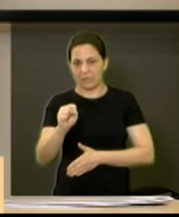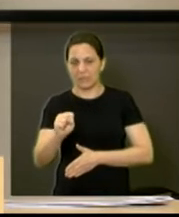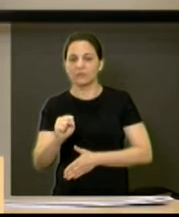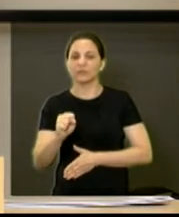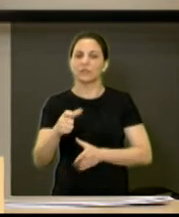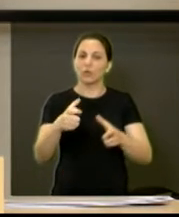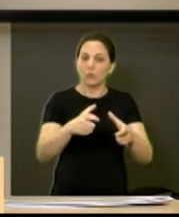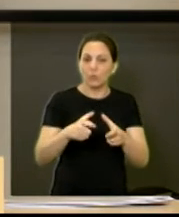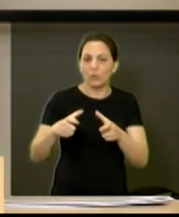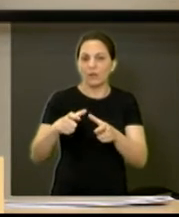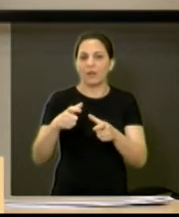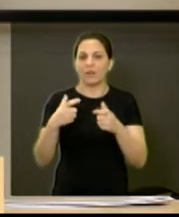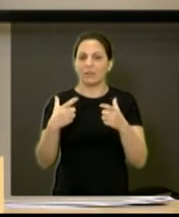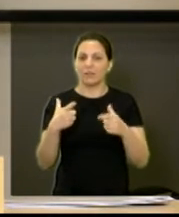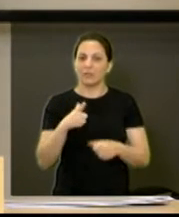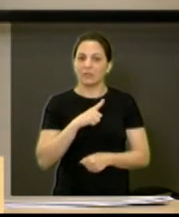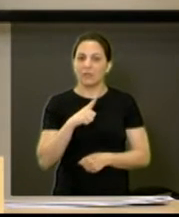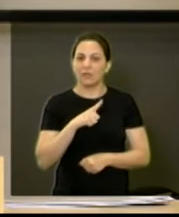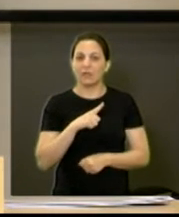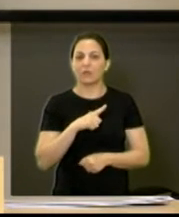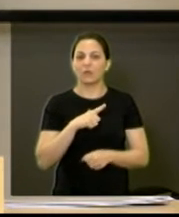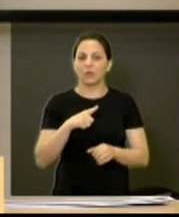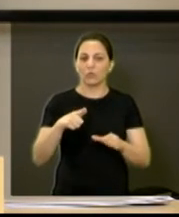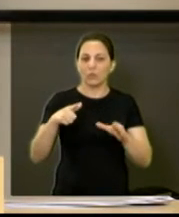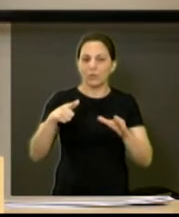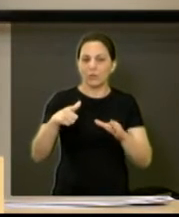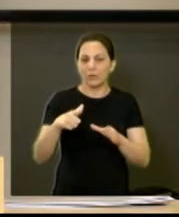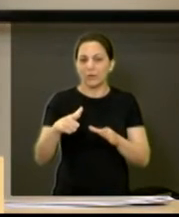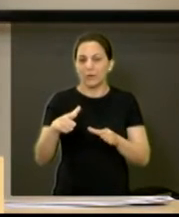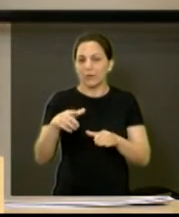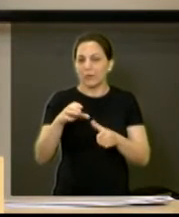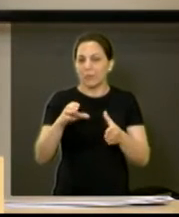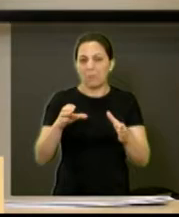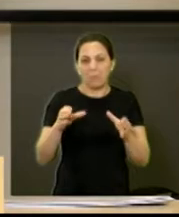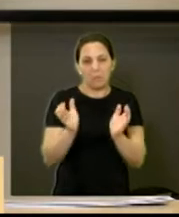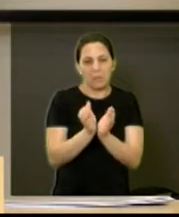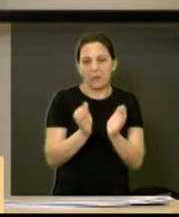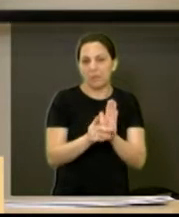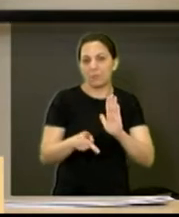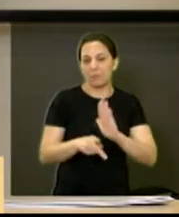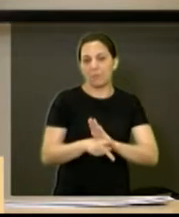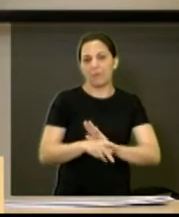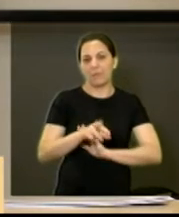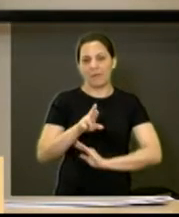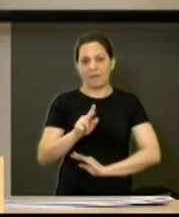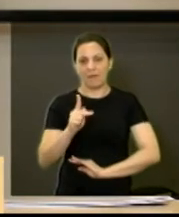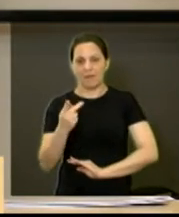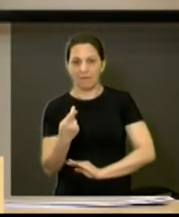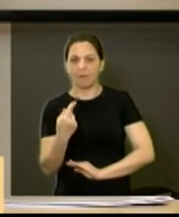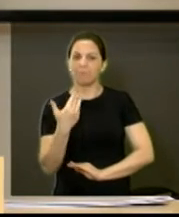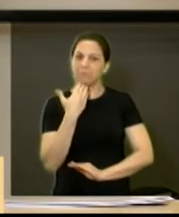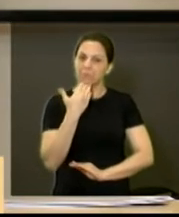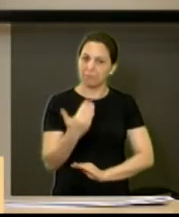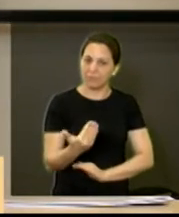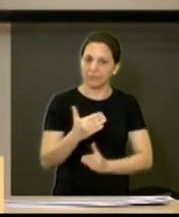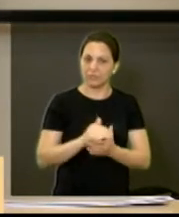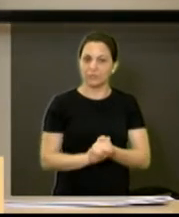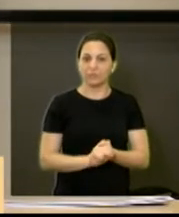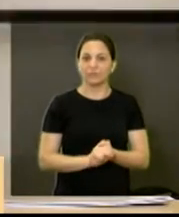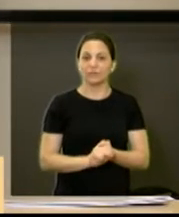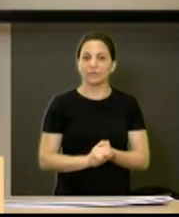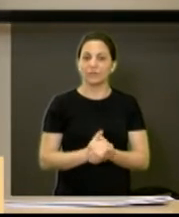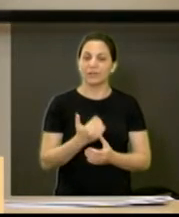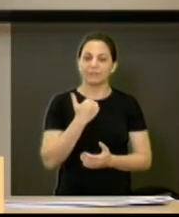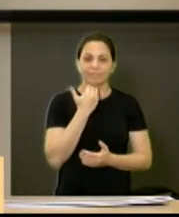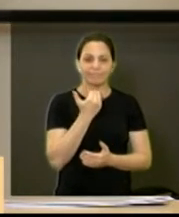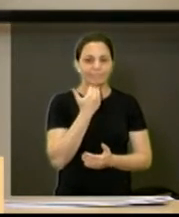necessita ter um RH de acordo com o que a NOB RH solicita. E isso não é tão